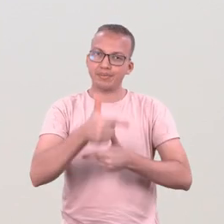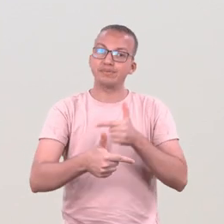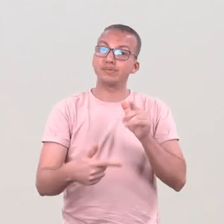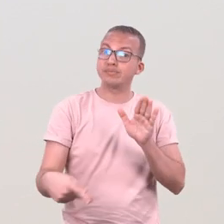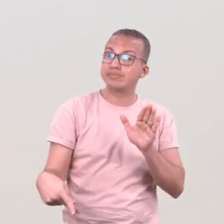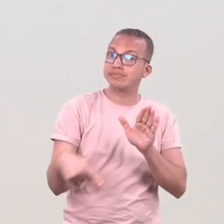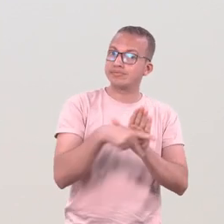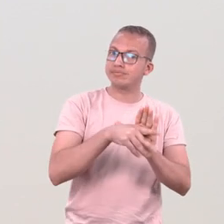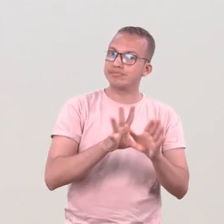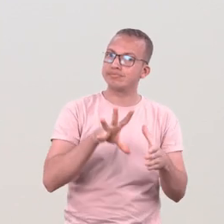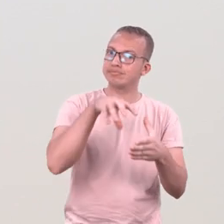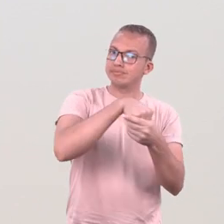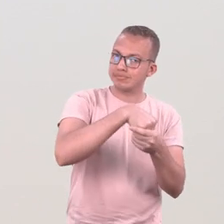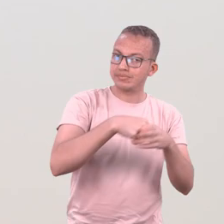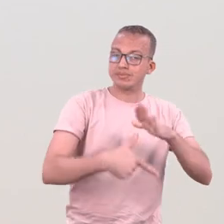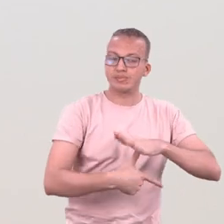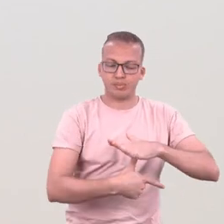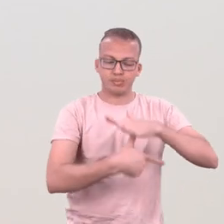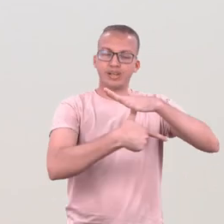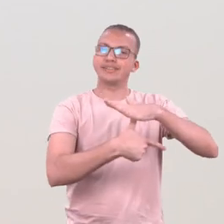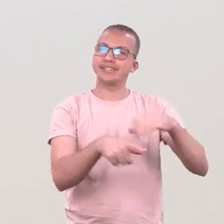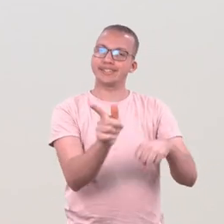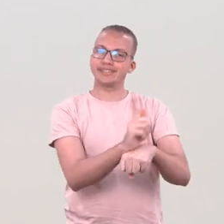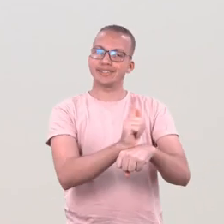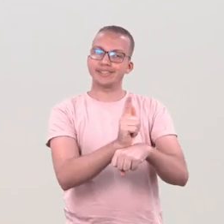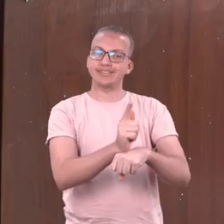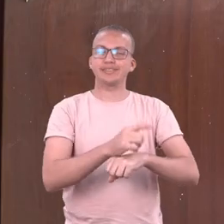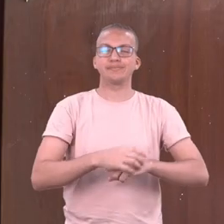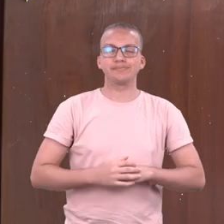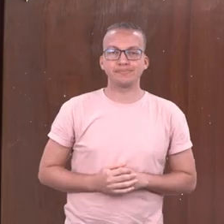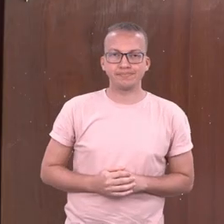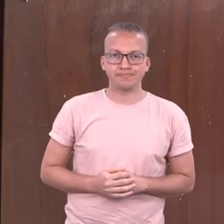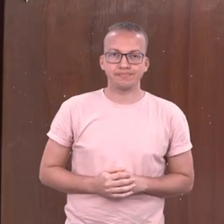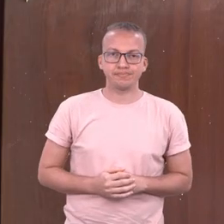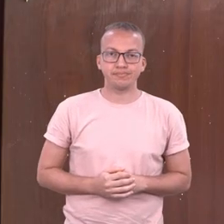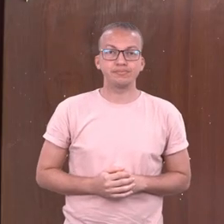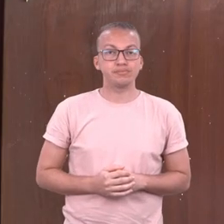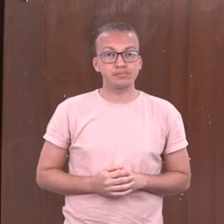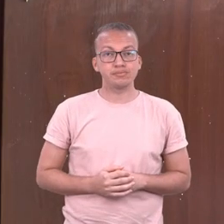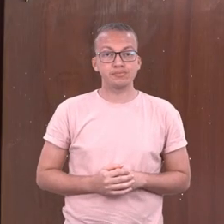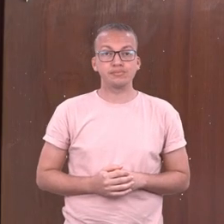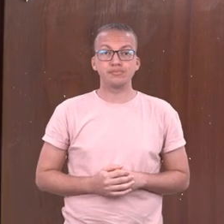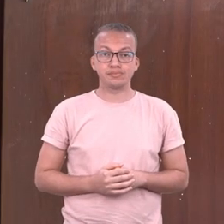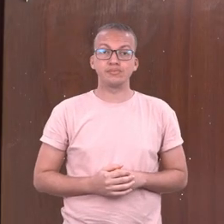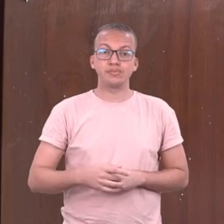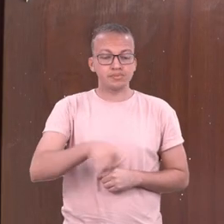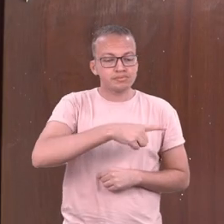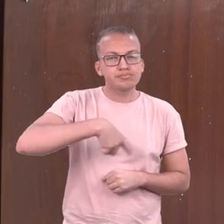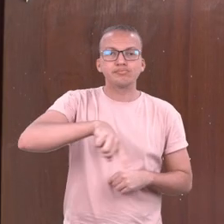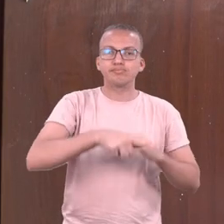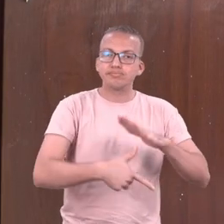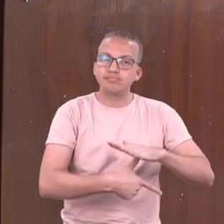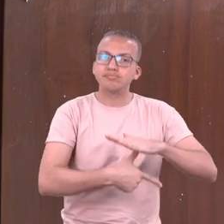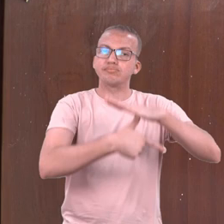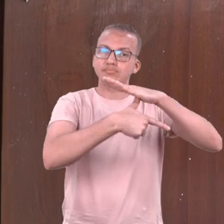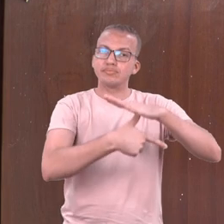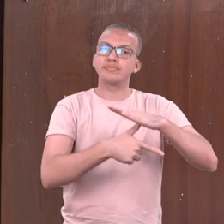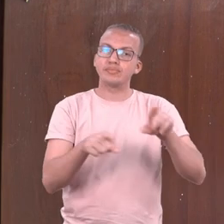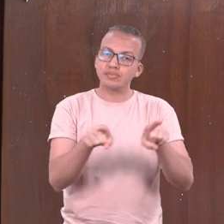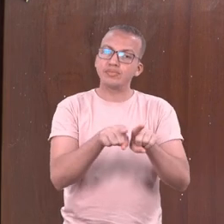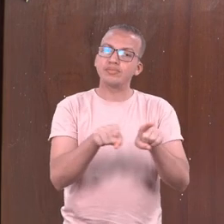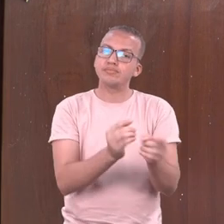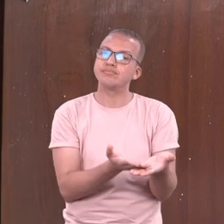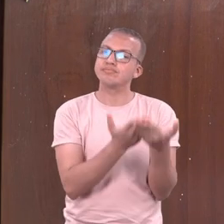graduação realiza dentro da UFES. A nossa pró-reitoria, ela trata de toda pesquisa que a universidade